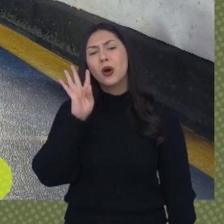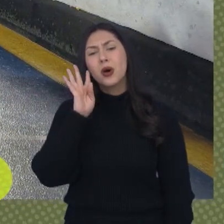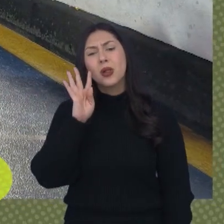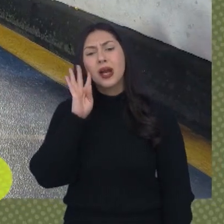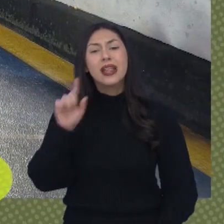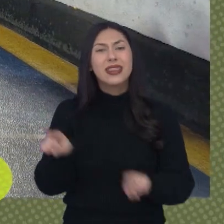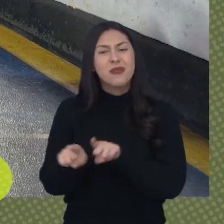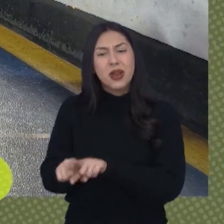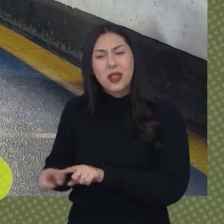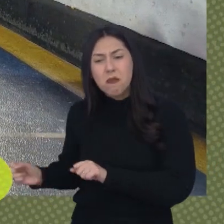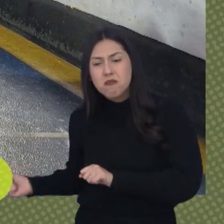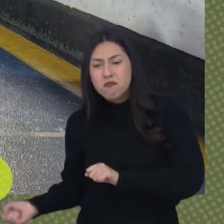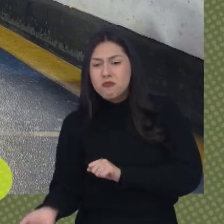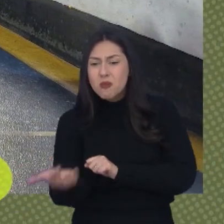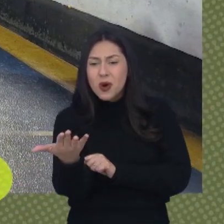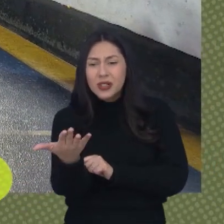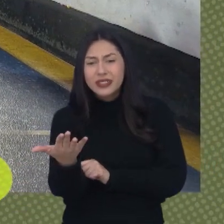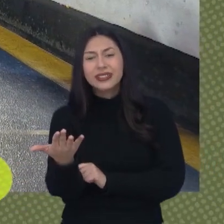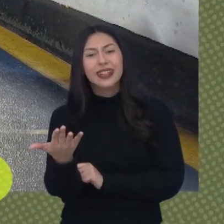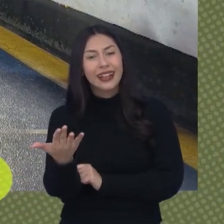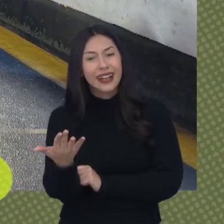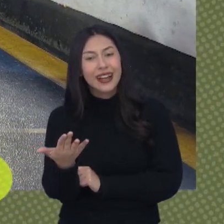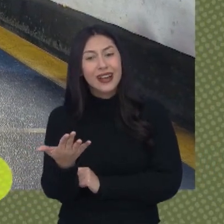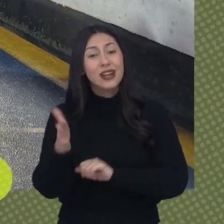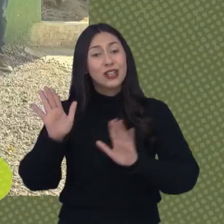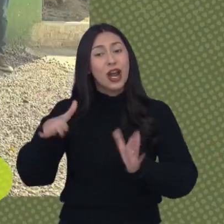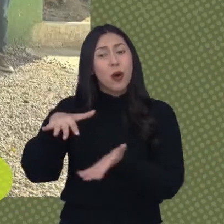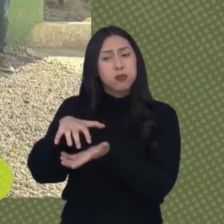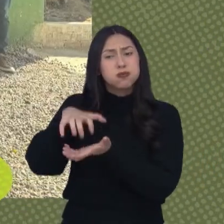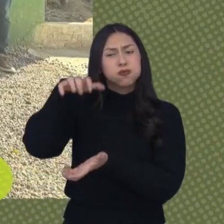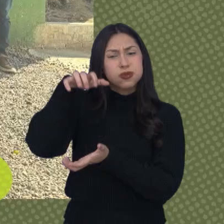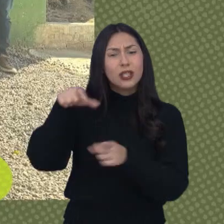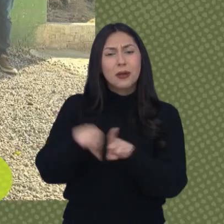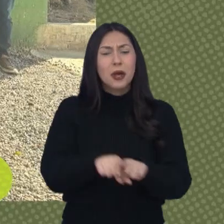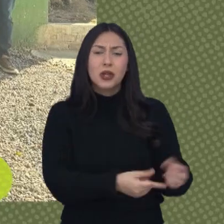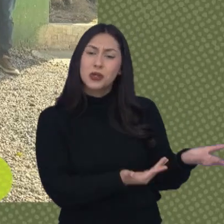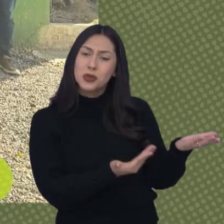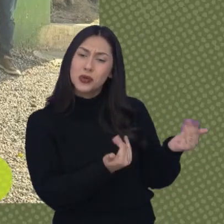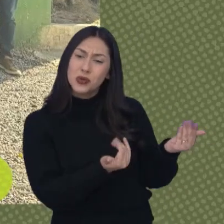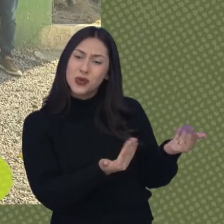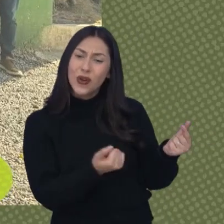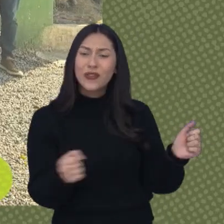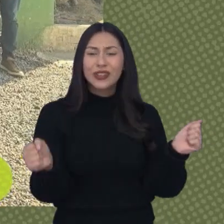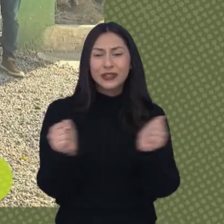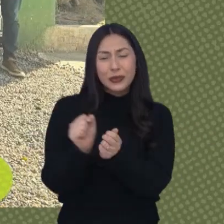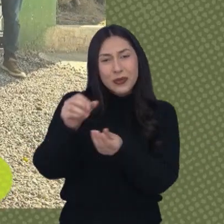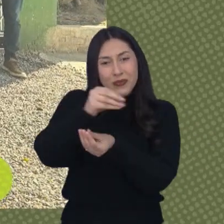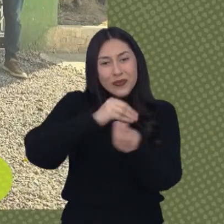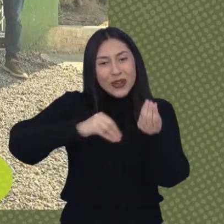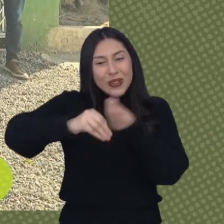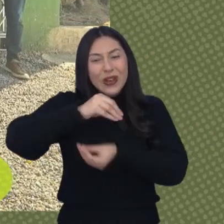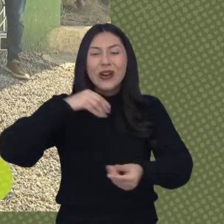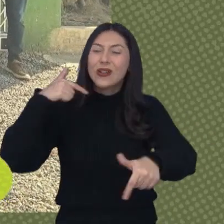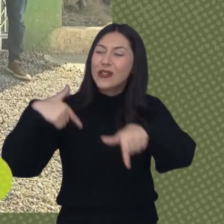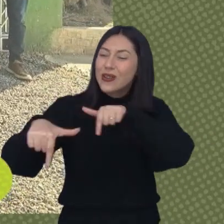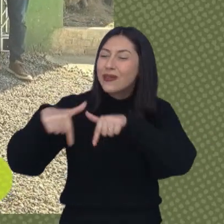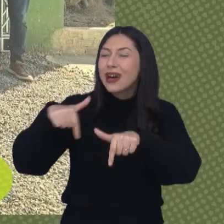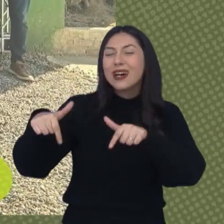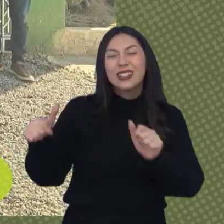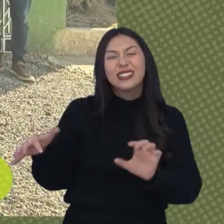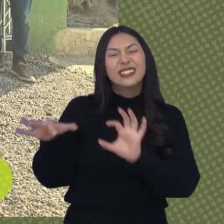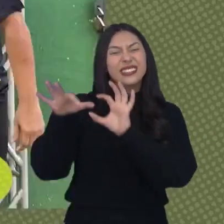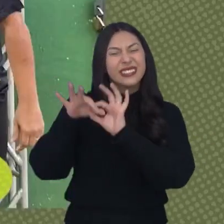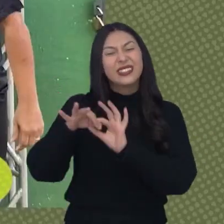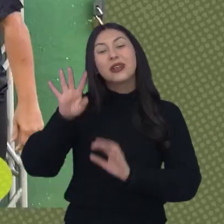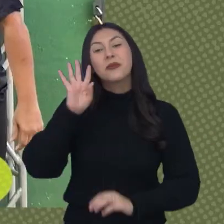pessoal da Bocha ali, olha que legal a Bocha. Tem o pessoal mais velho, o pessoal mais novo ali junto, trabalhando junto. Muito